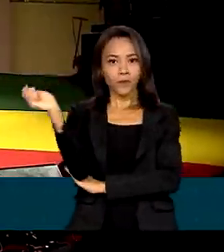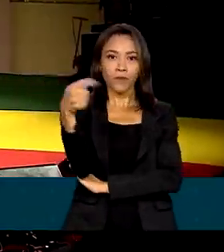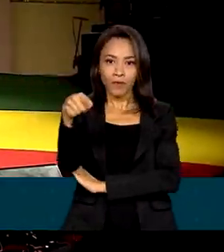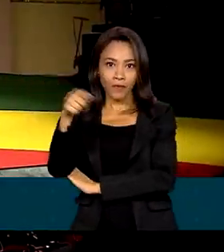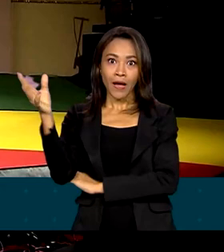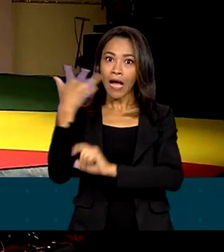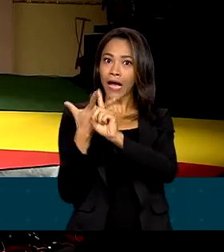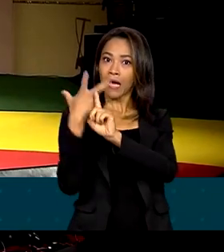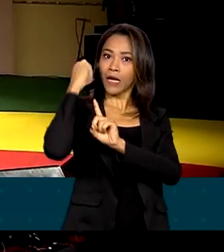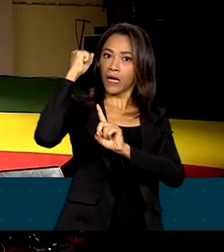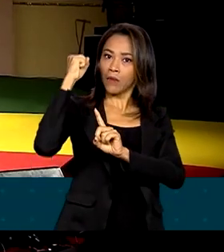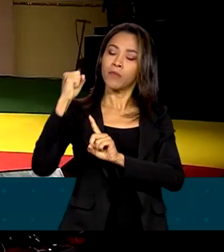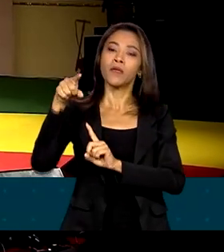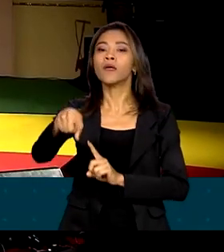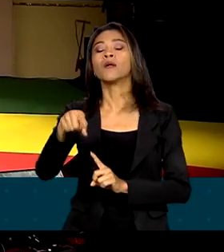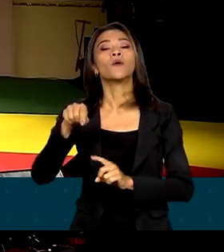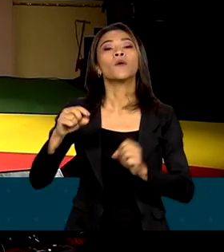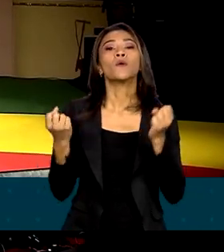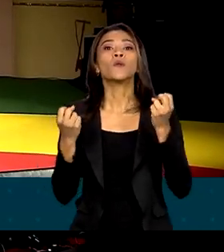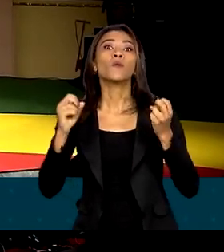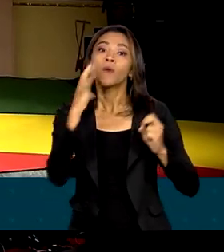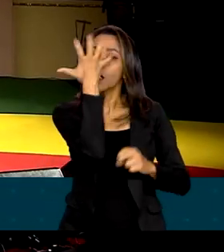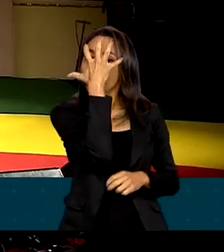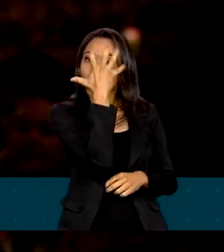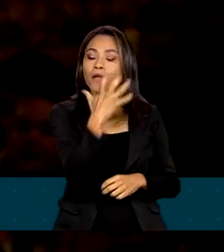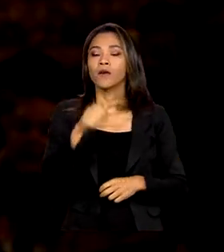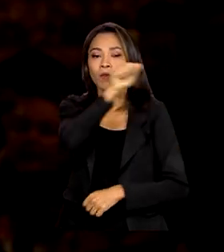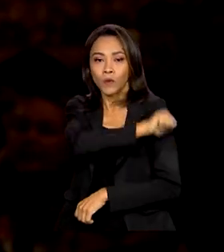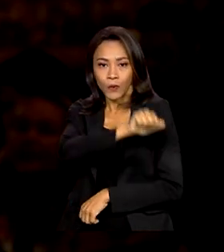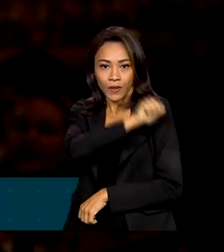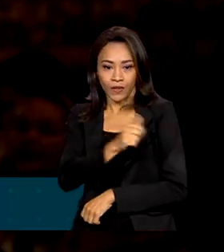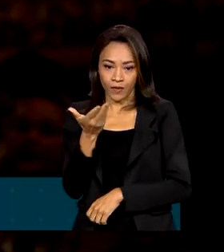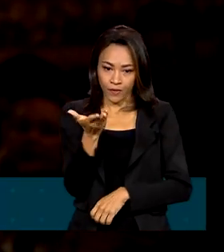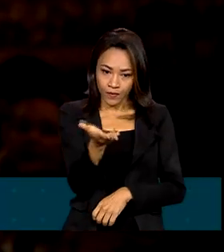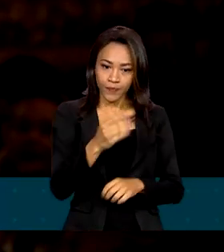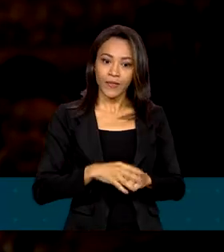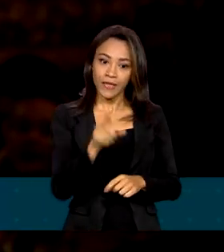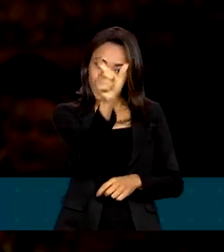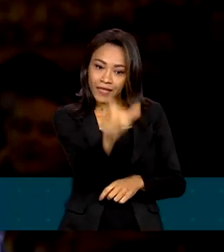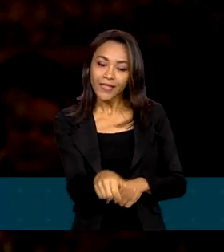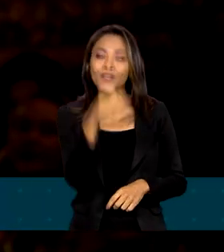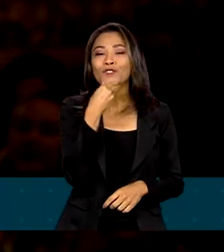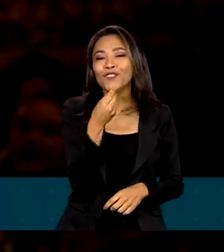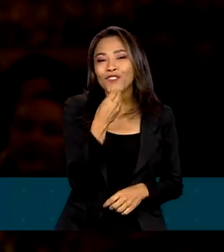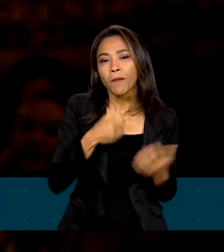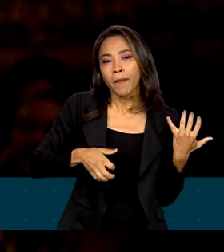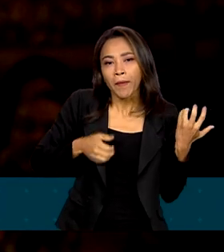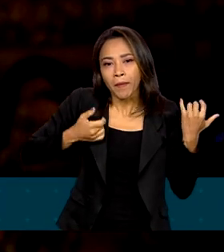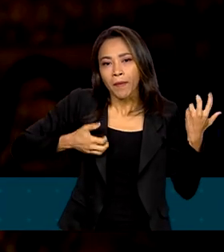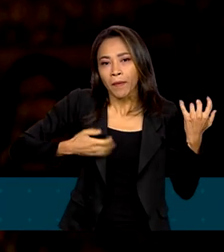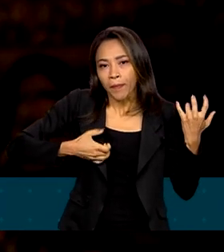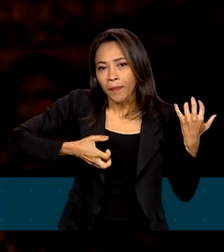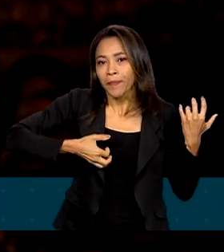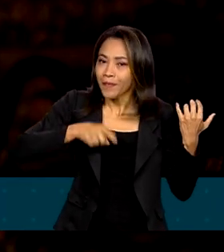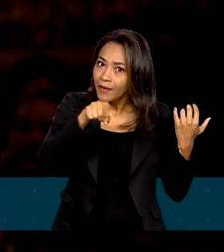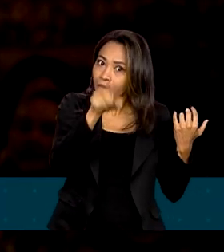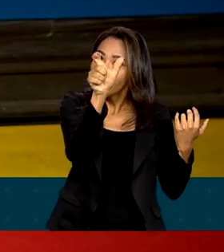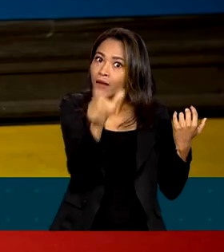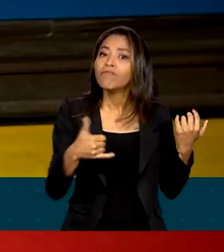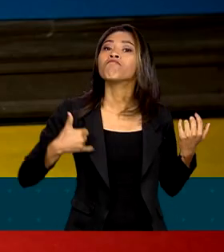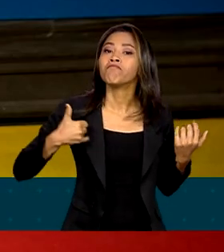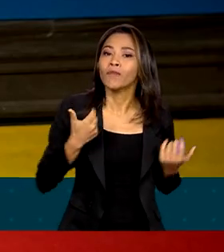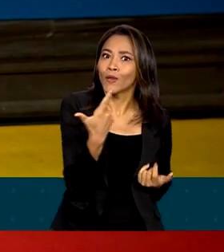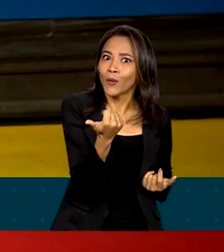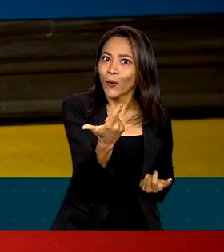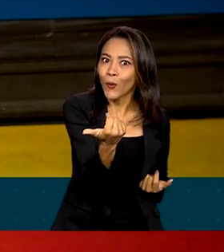Carnaval do Rio, a imperatriz Leopoldinense e com a música de Miguelzinho do Cavaquinho, um menino de 12